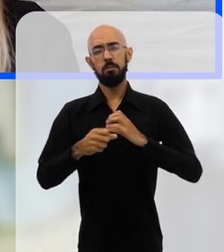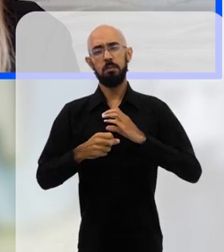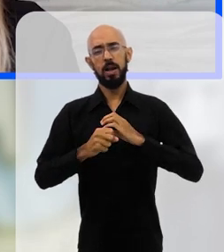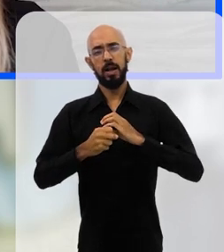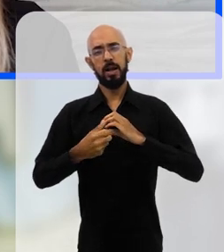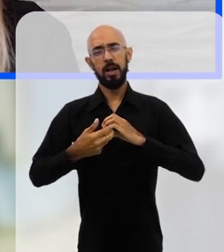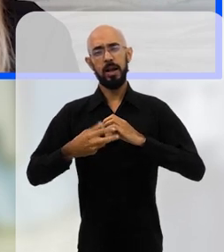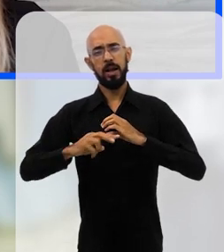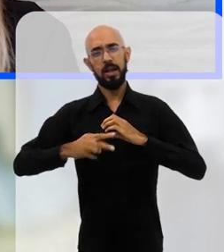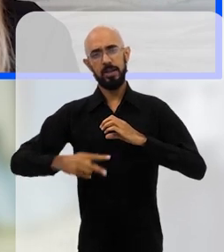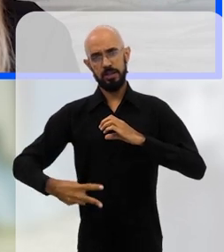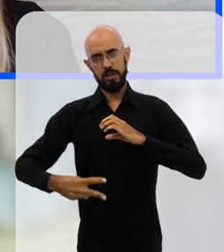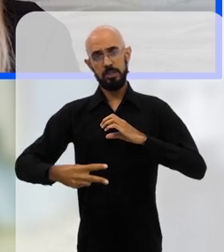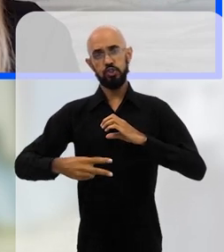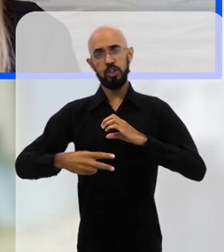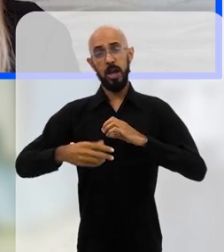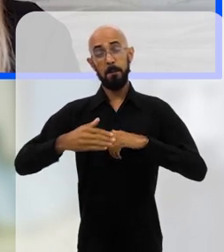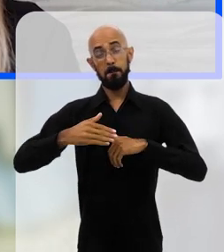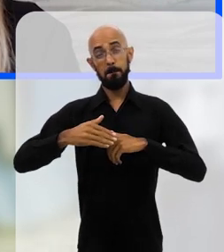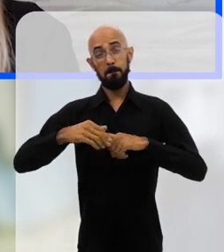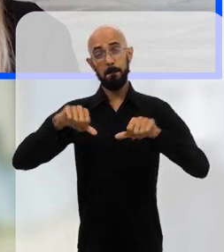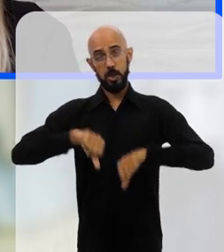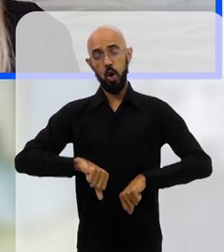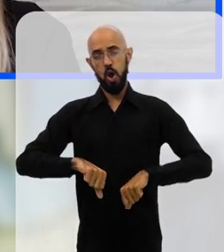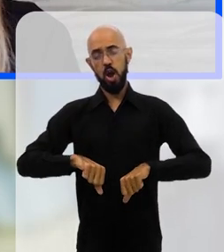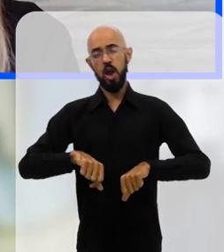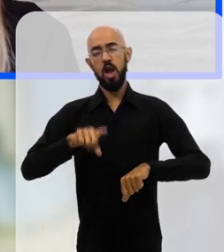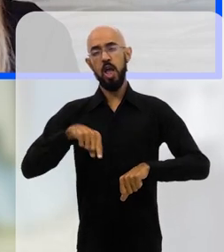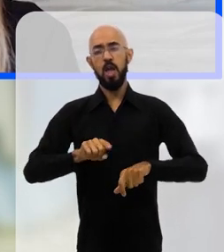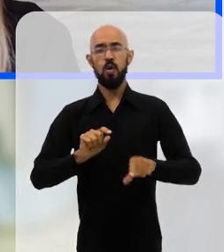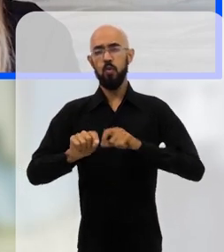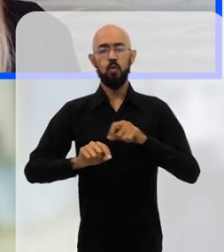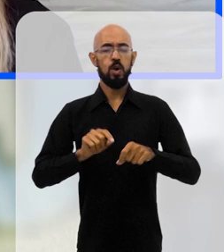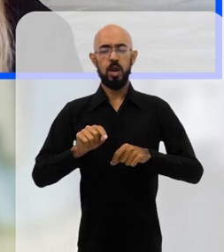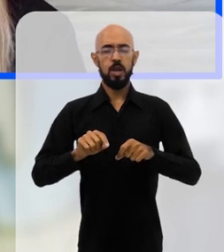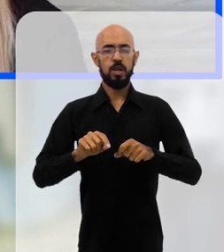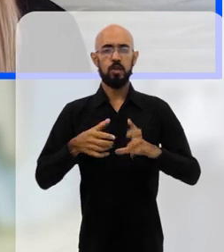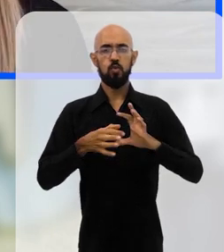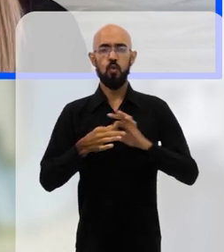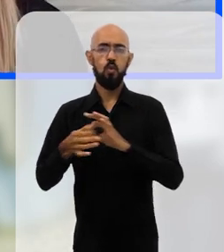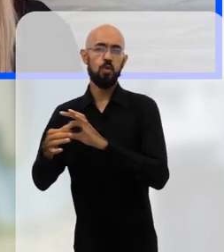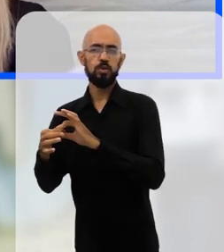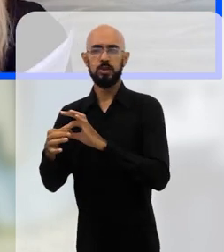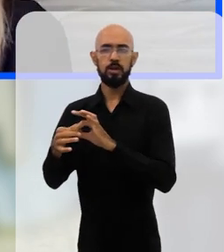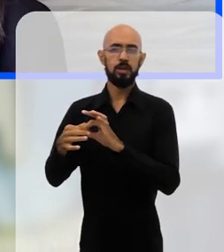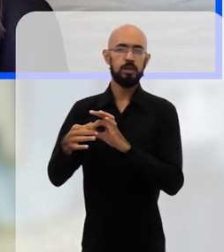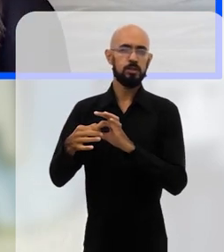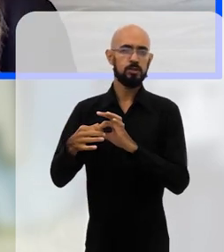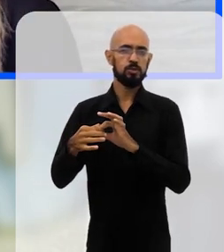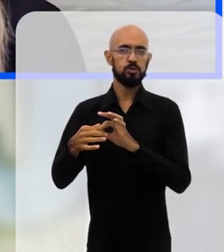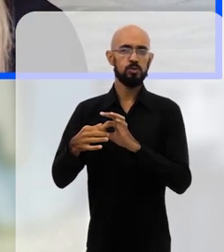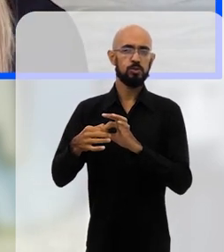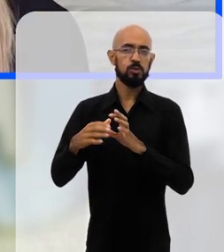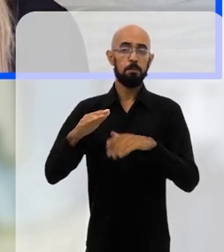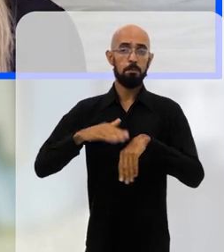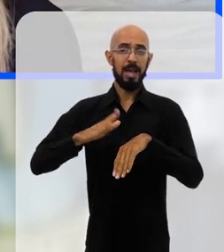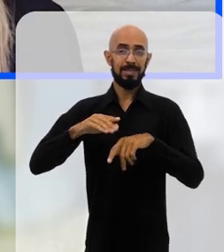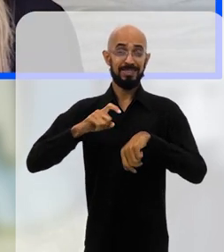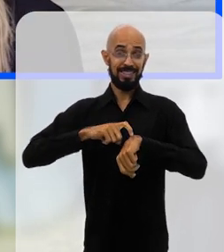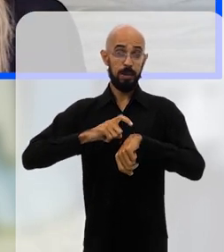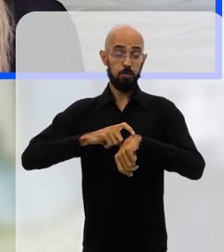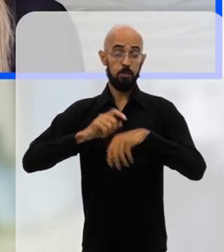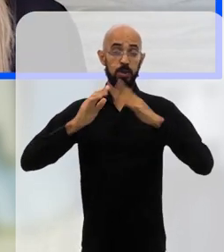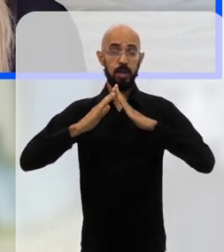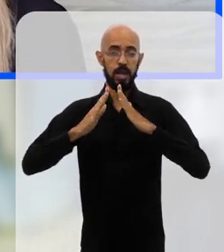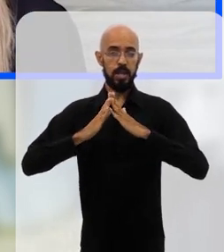um elemento talvez mais cruel de tudo isso. Esse contexto de, talvez de maior tempo dentro